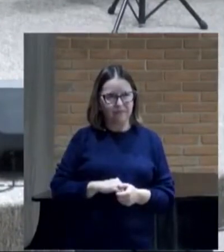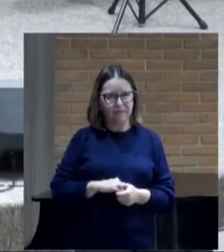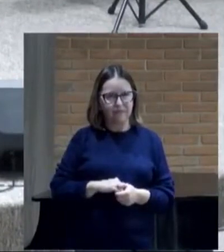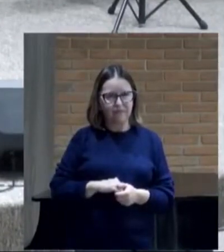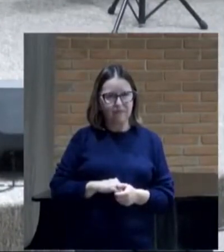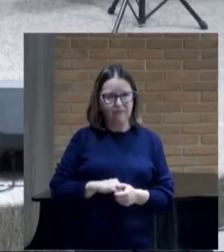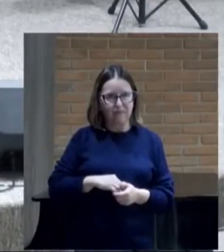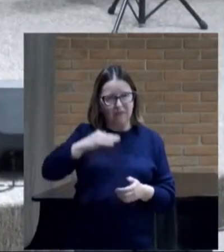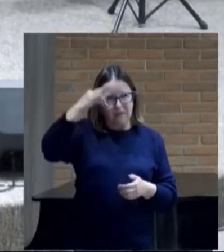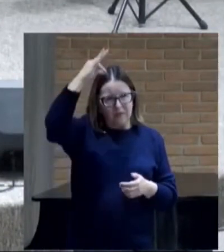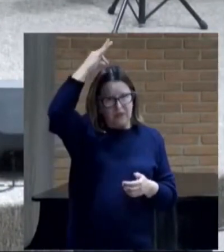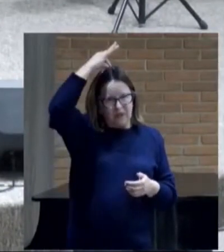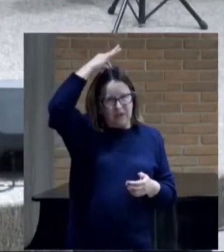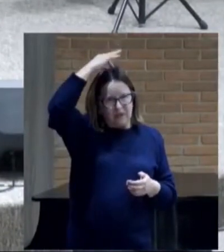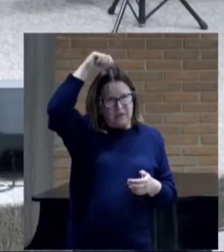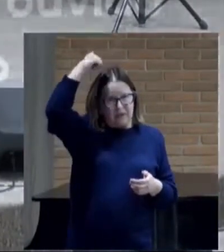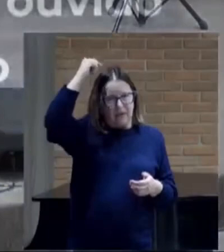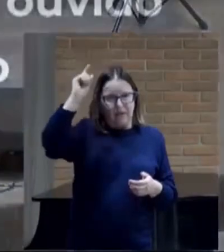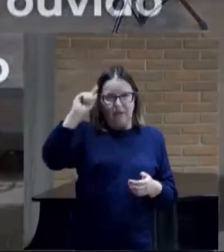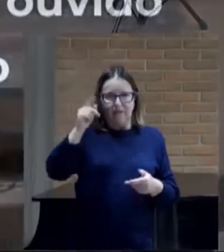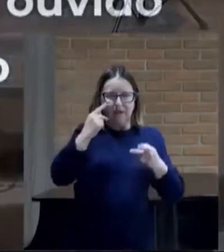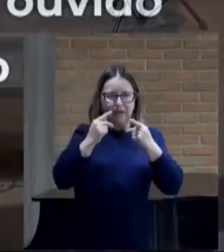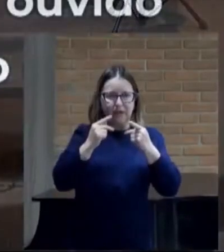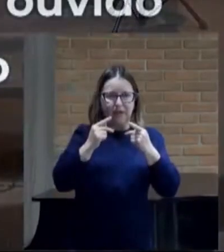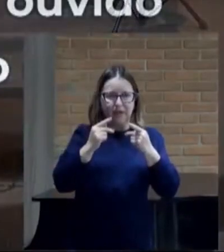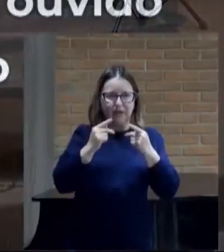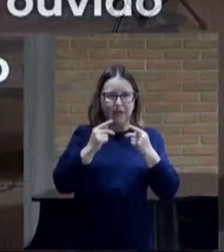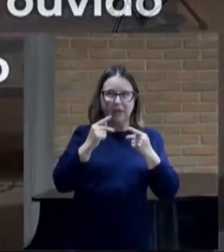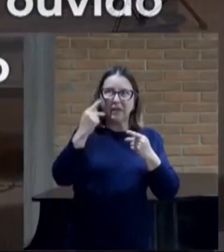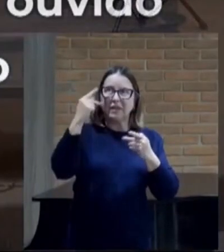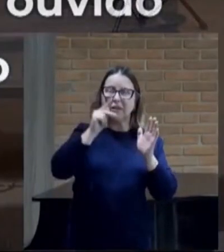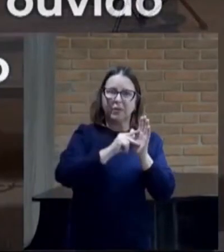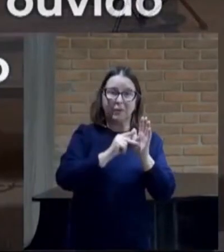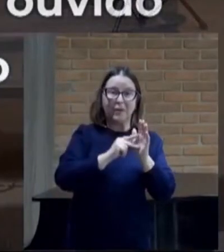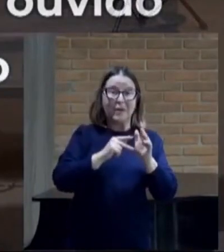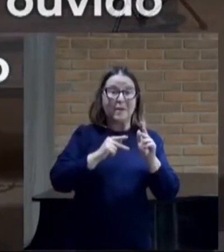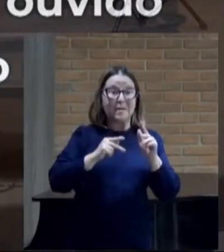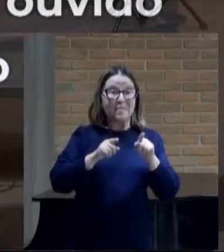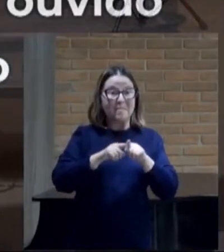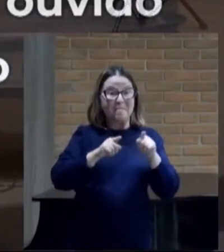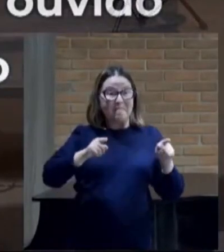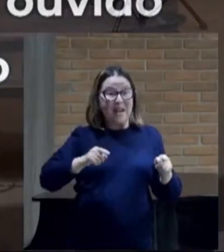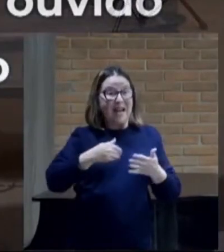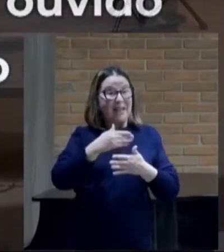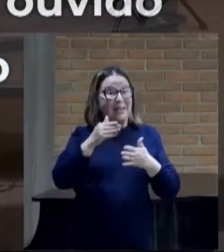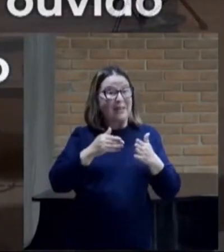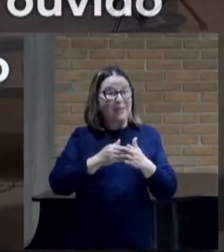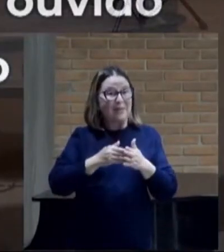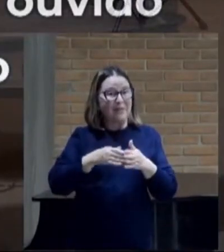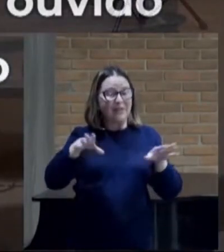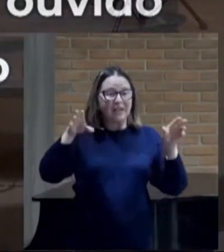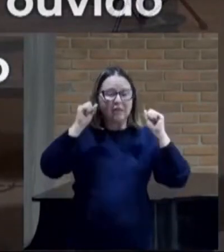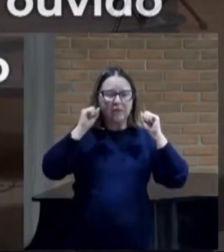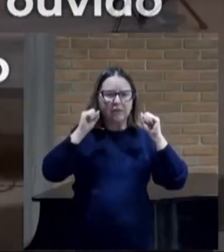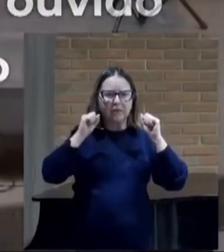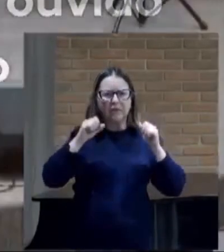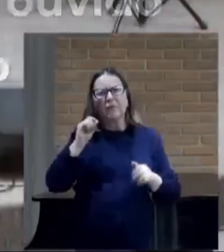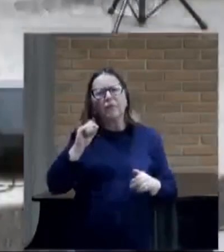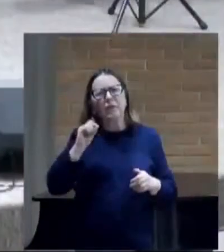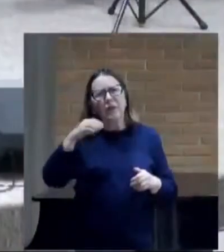Ele não falará Por si mesmo Mas dirá Tudo o tiver ouvido Foi o que ele ouviu